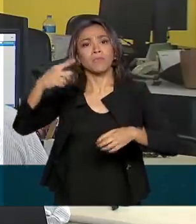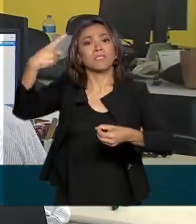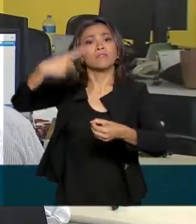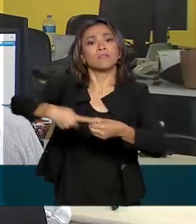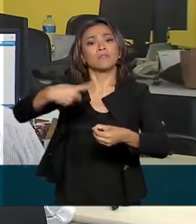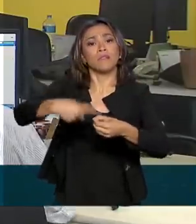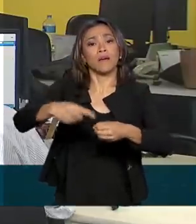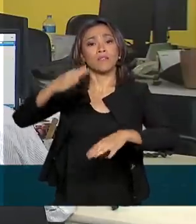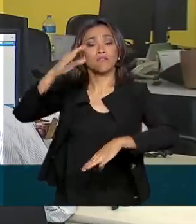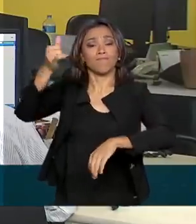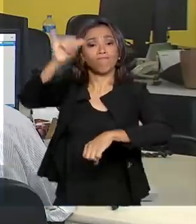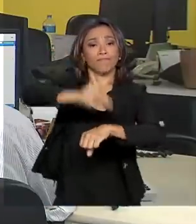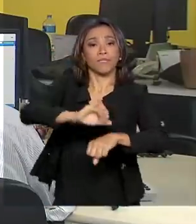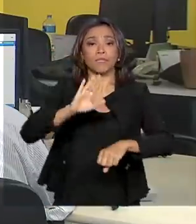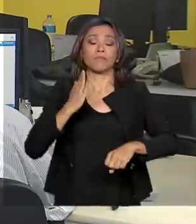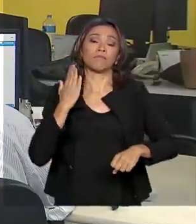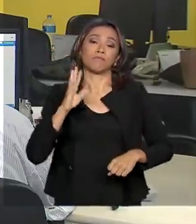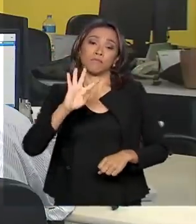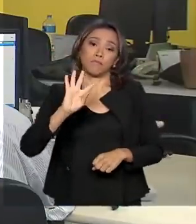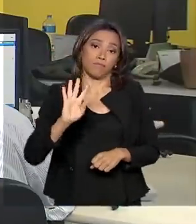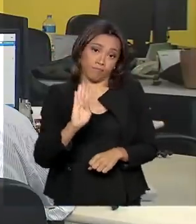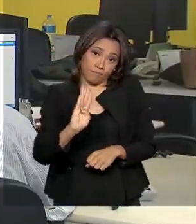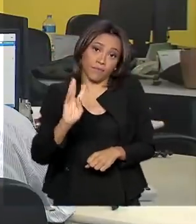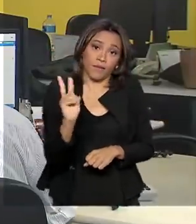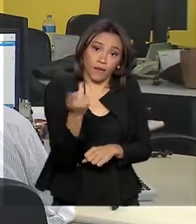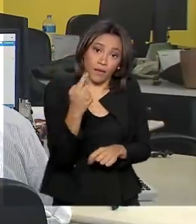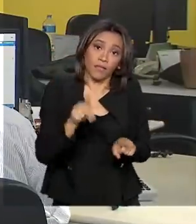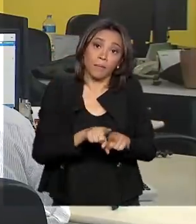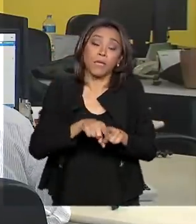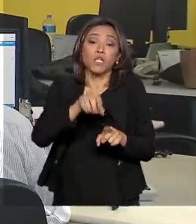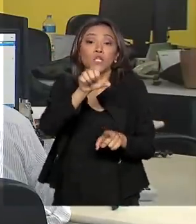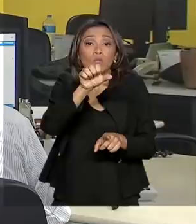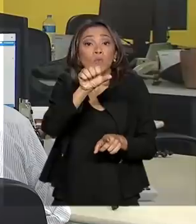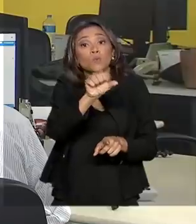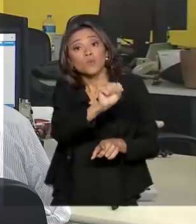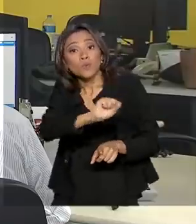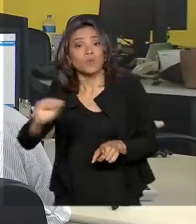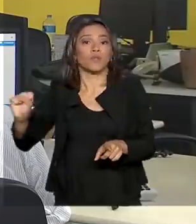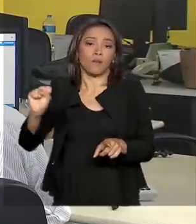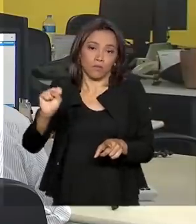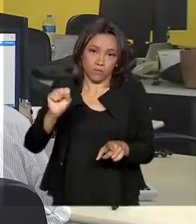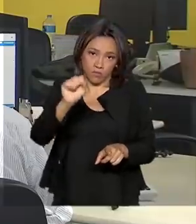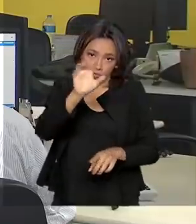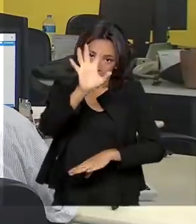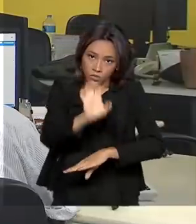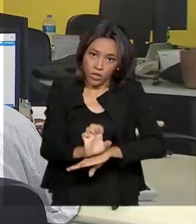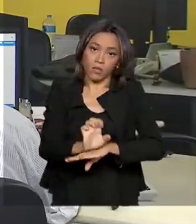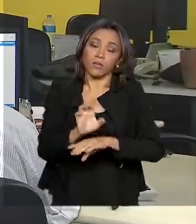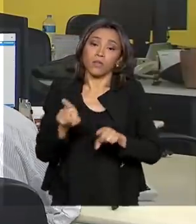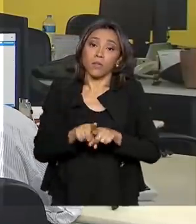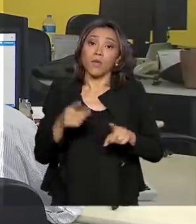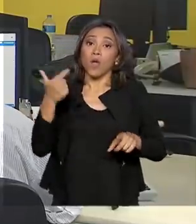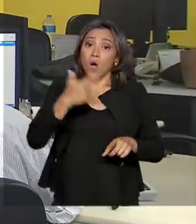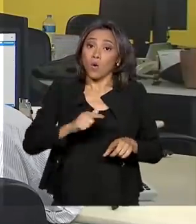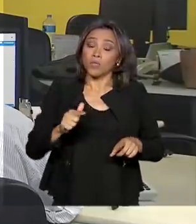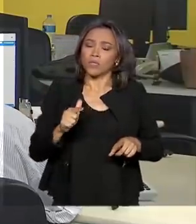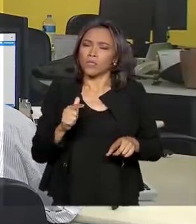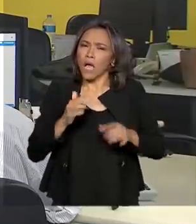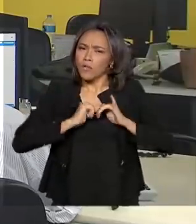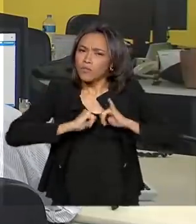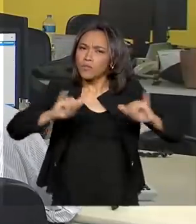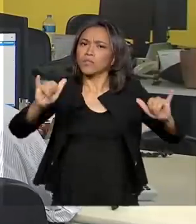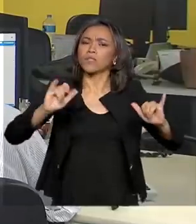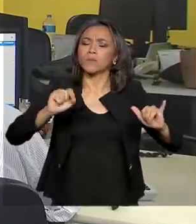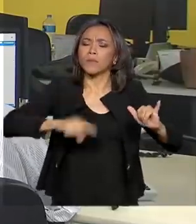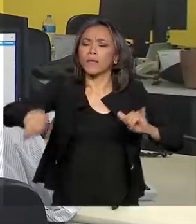Horizonte e no Sudeste do Estado ainda. Por conta dessa previsão, a Agência Nacional de Mineração estendeu também o estado de alerta para